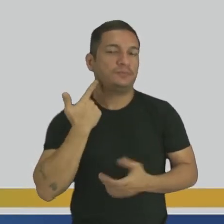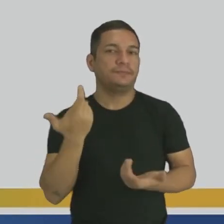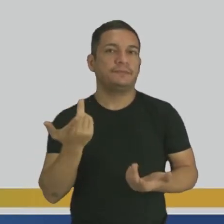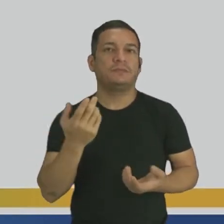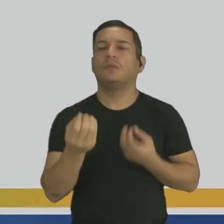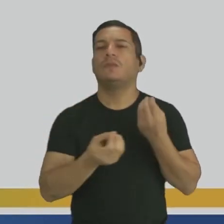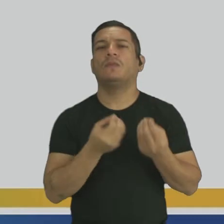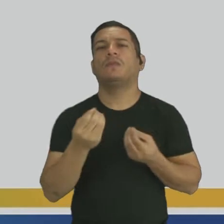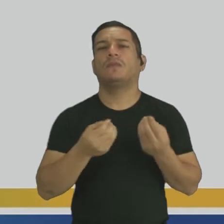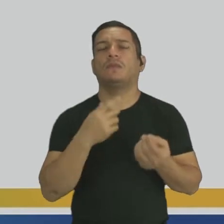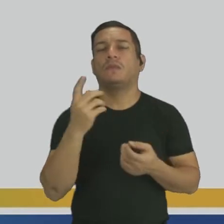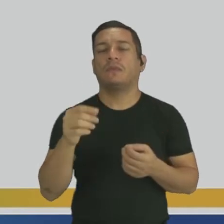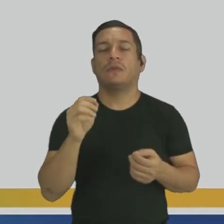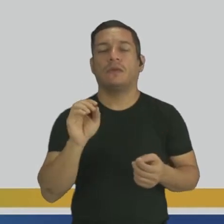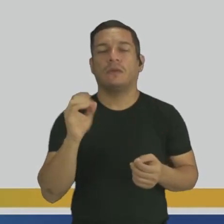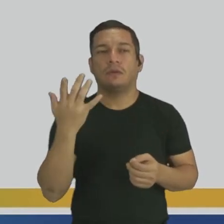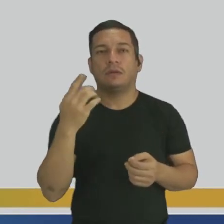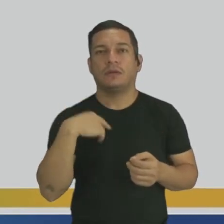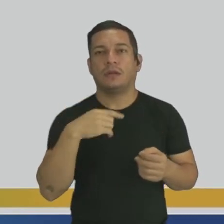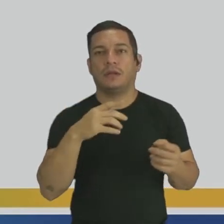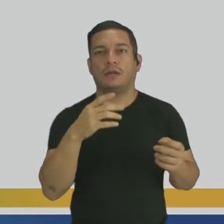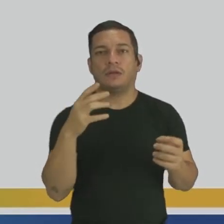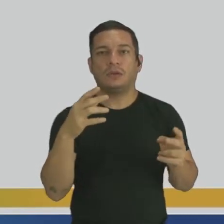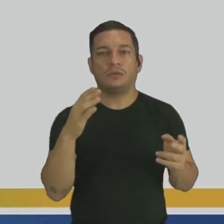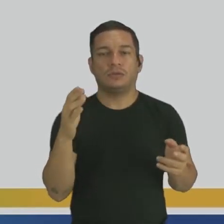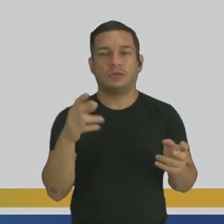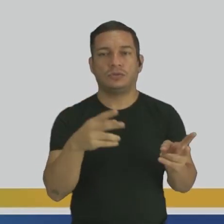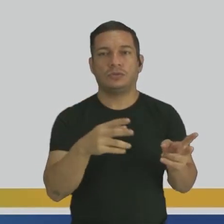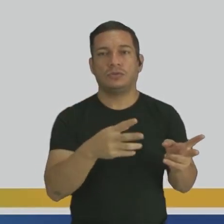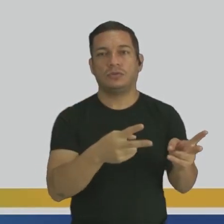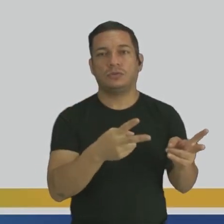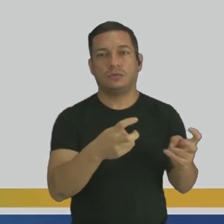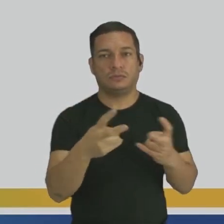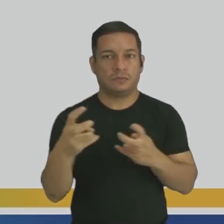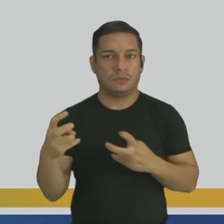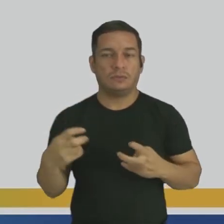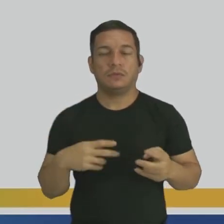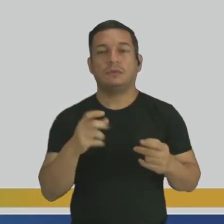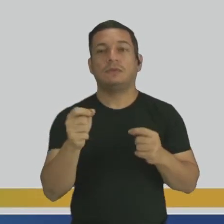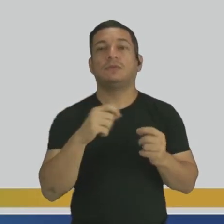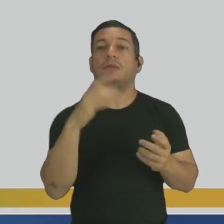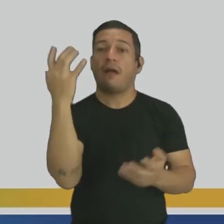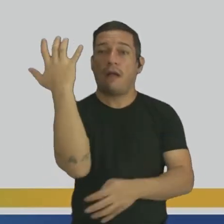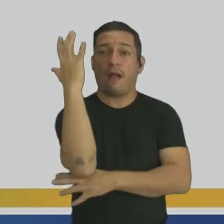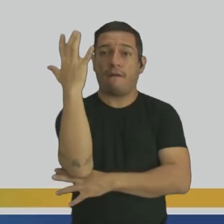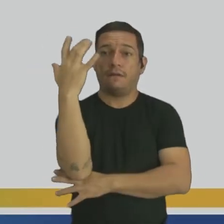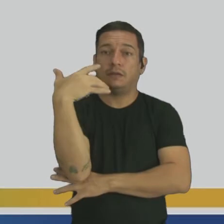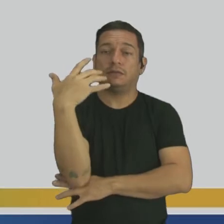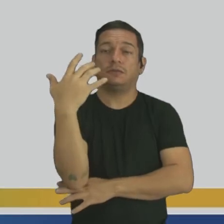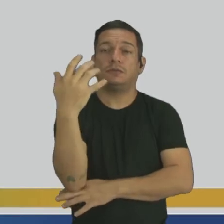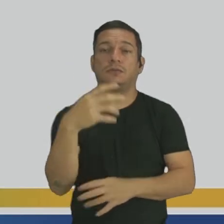nós desmatamos um lugar, quando nós tiramos as árvores de um determinado lugar, sabe o que acontece?